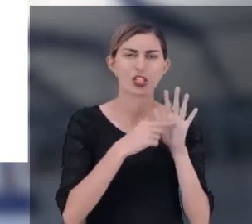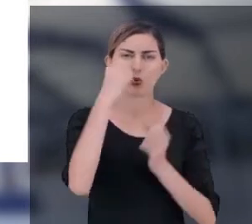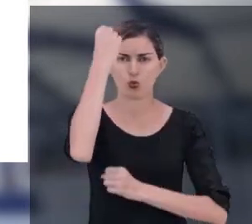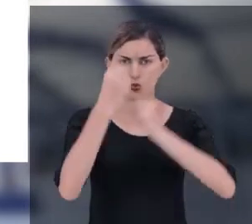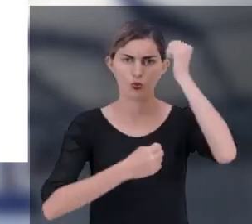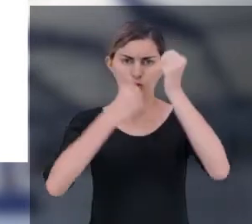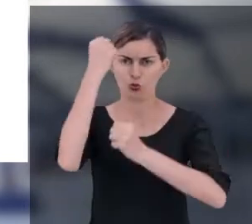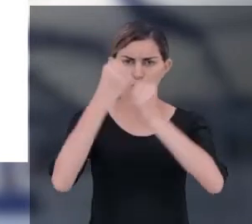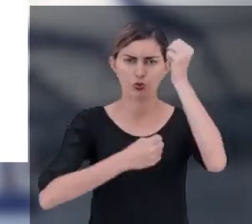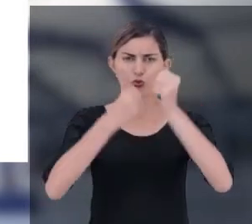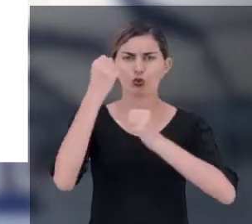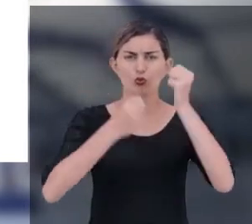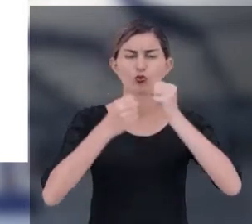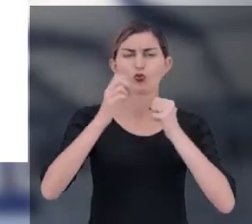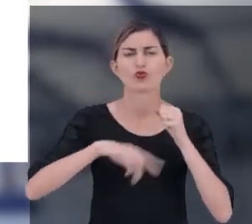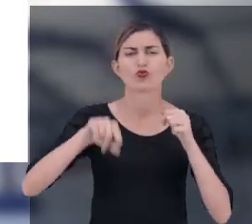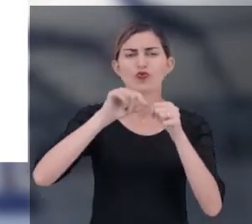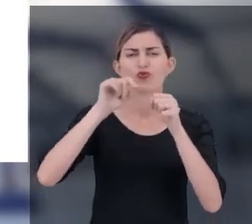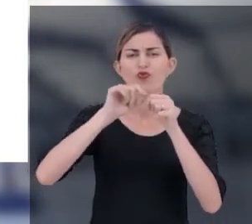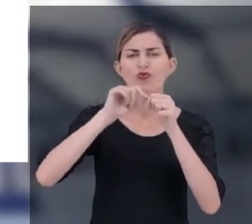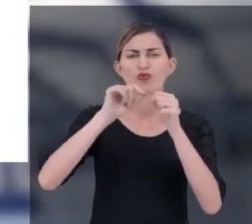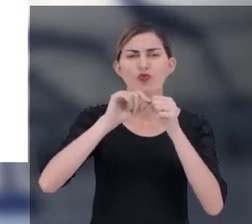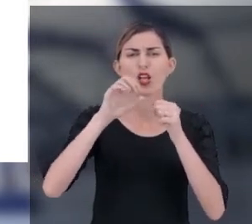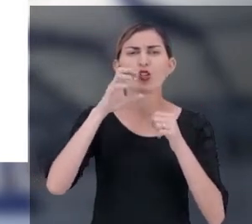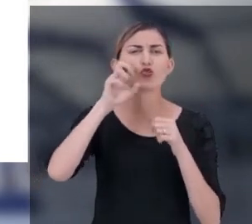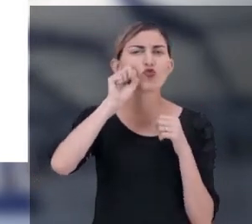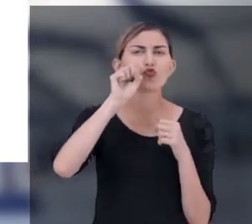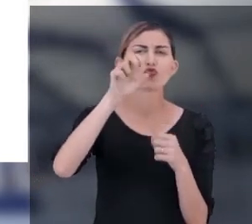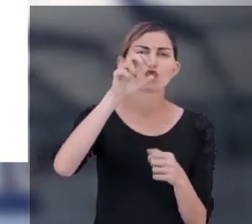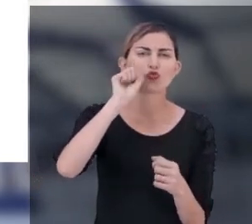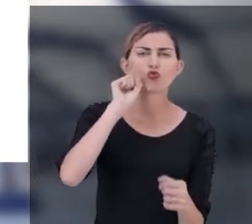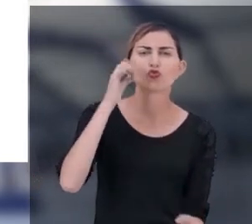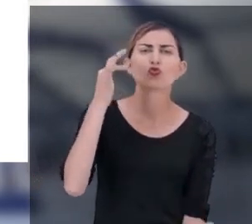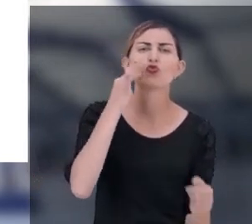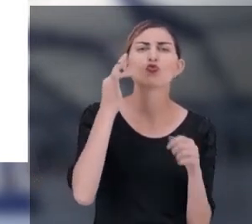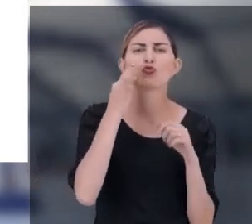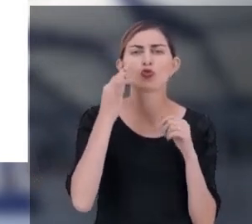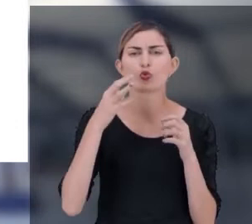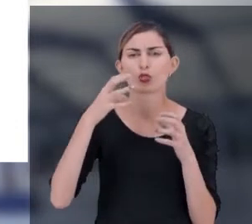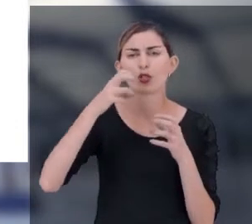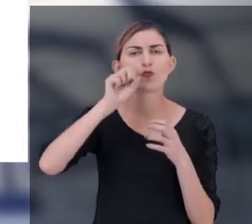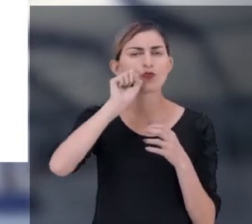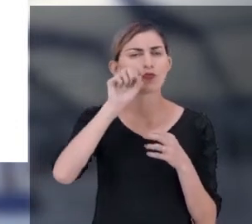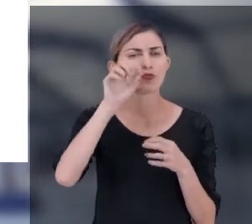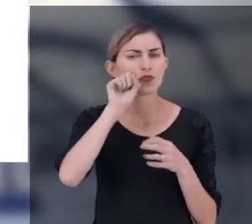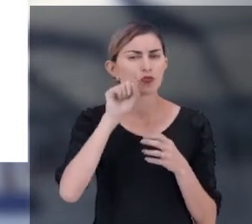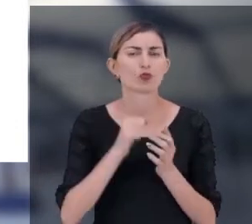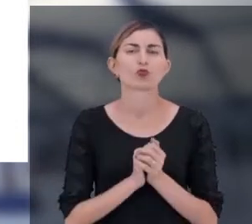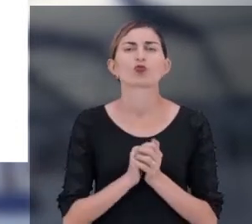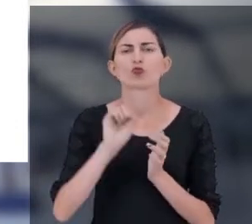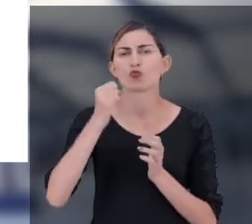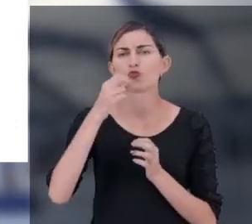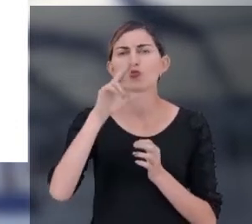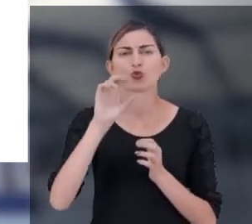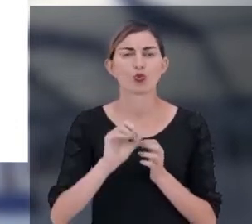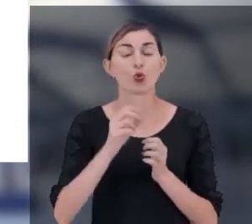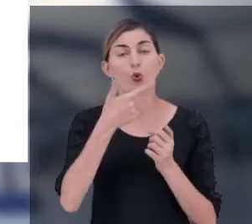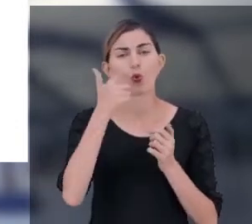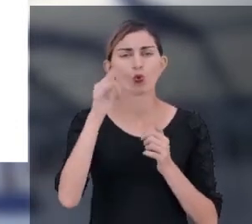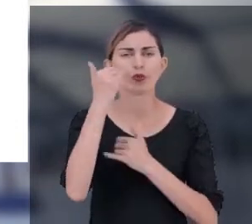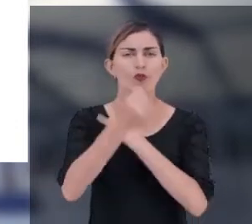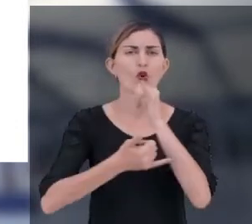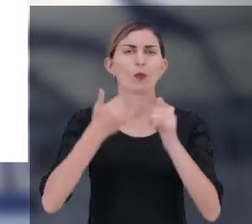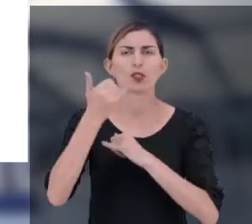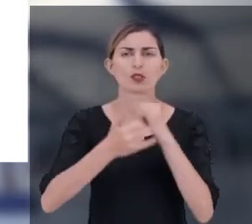é uma indústria que atua no ramo de fabricação de suco de frutas, certo? E uma outra informação que eu preciso para o